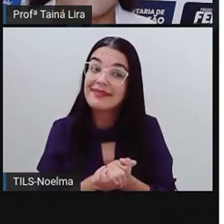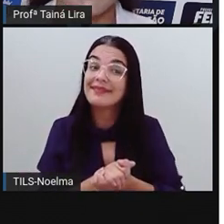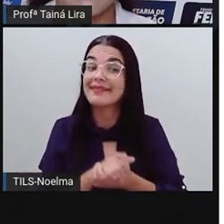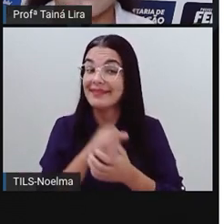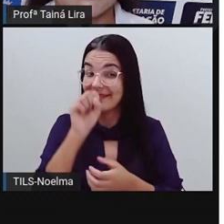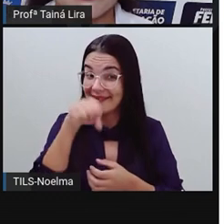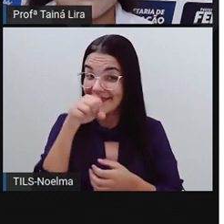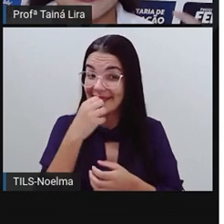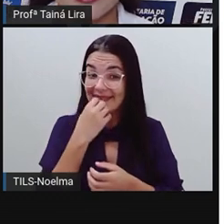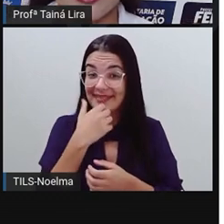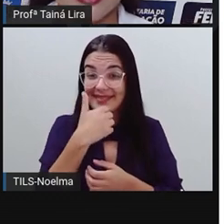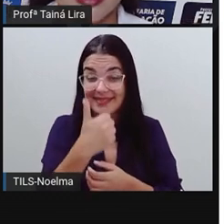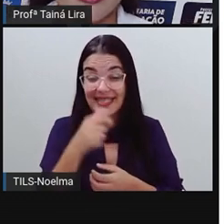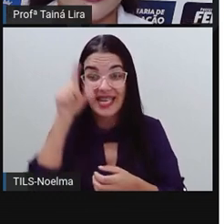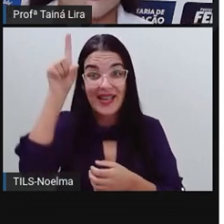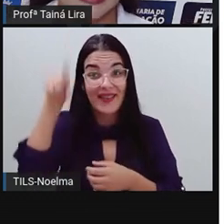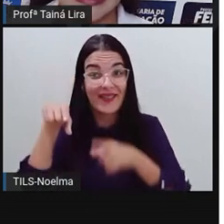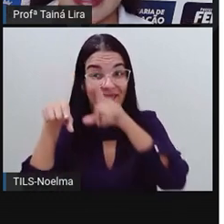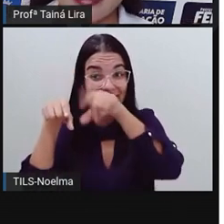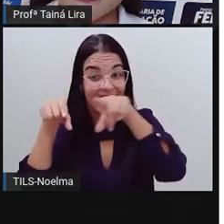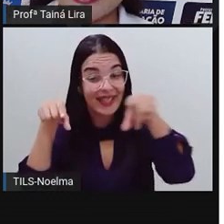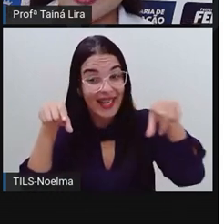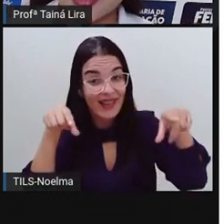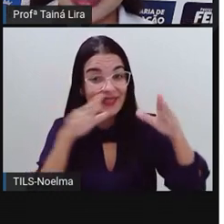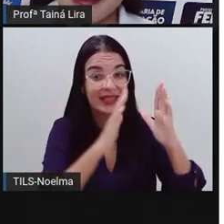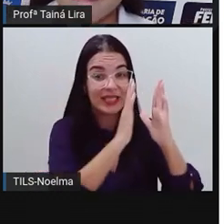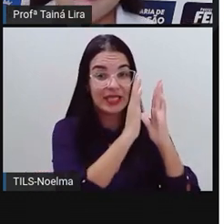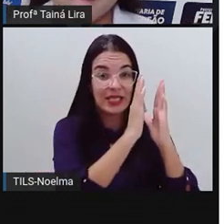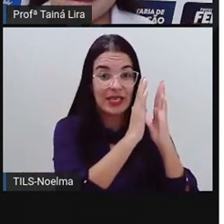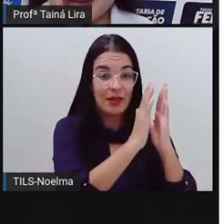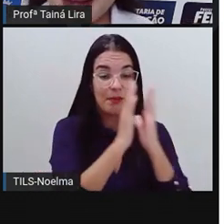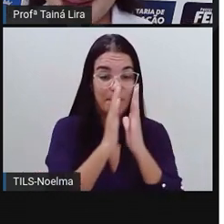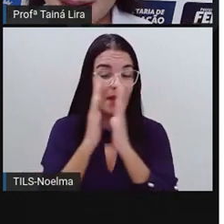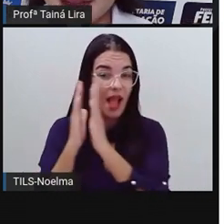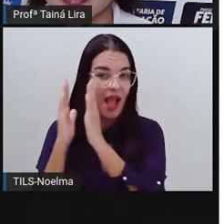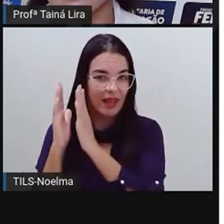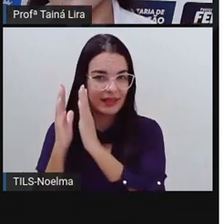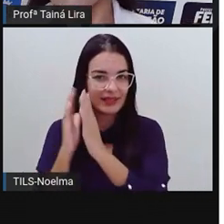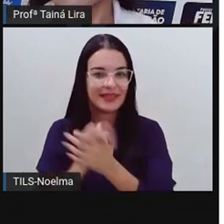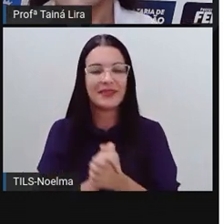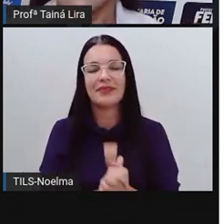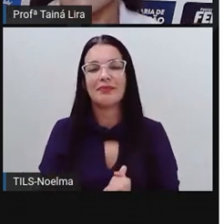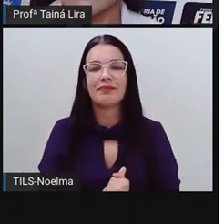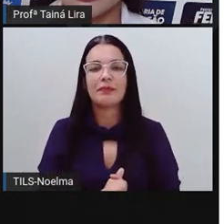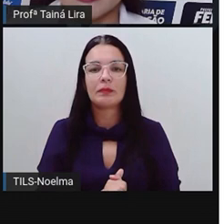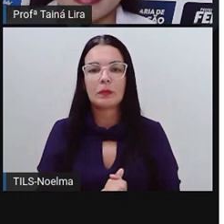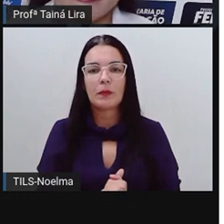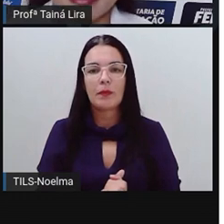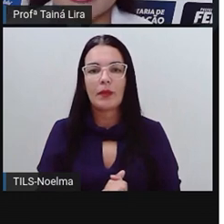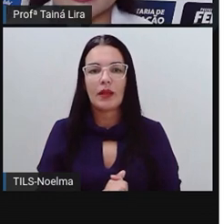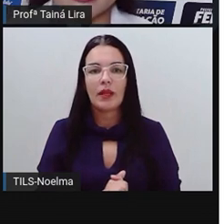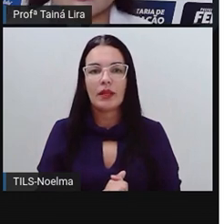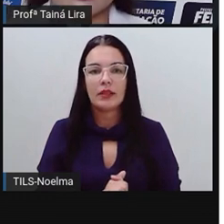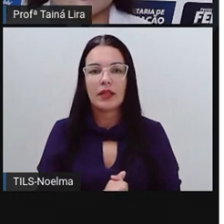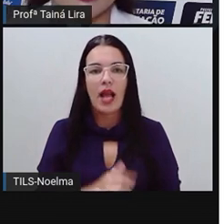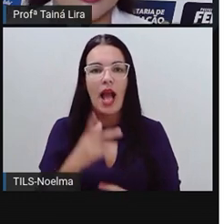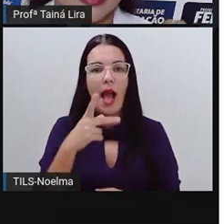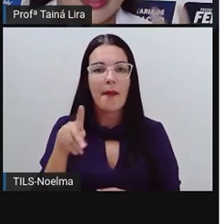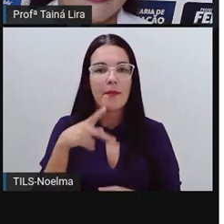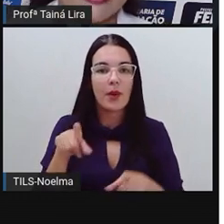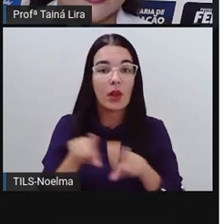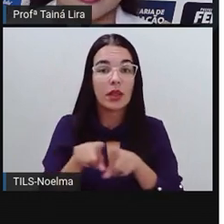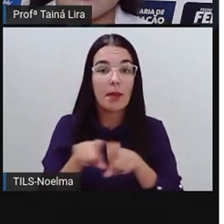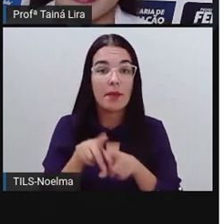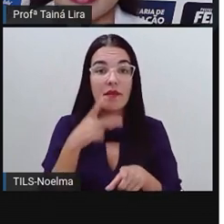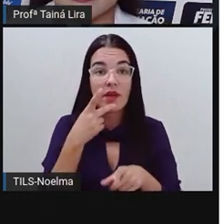Muito bem, então aqui nós temos um gráfico de barras. Então, a Pró também falou, né, que os